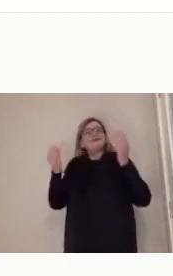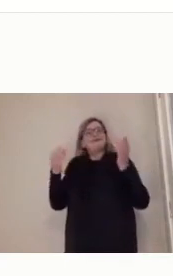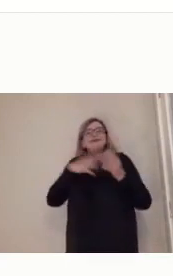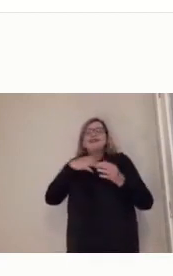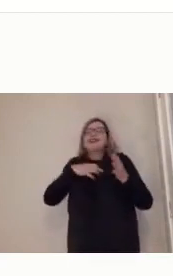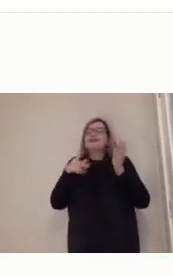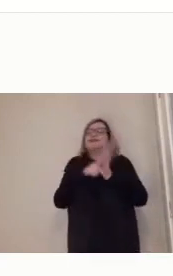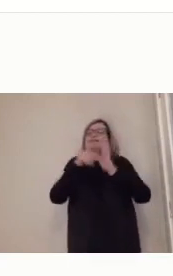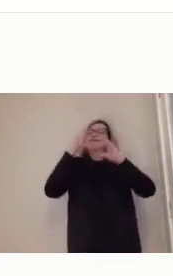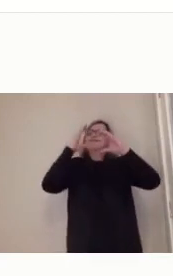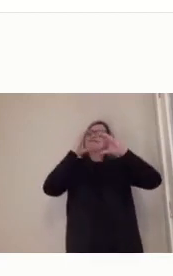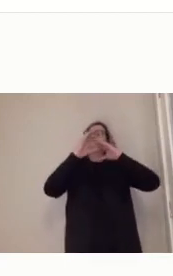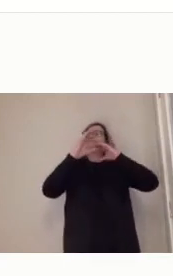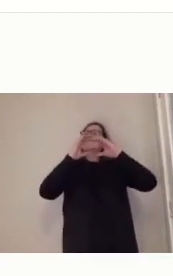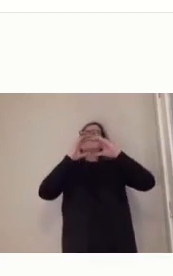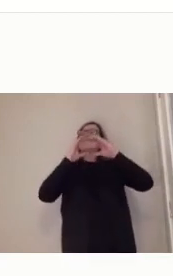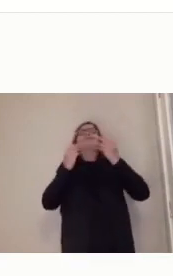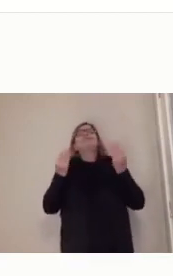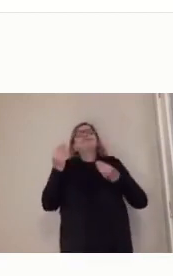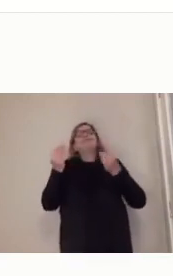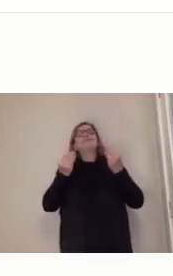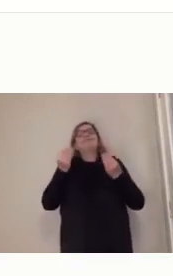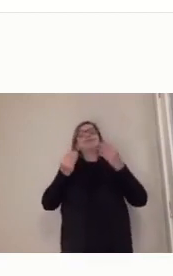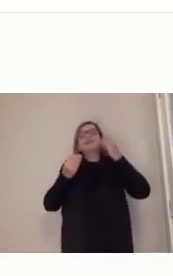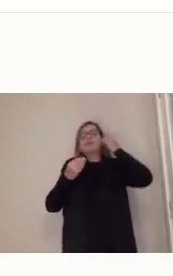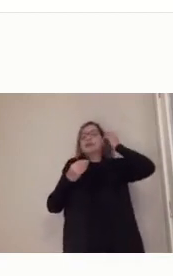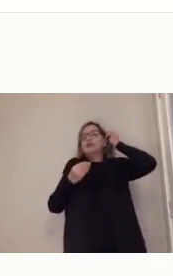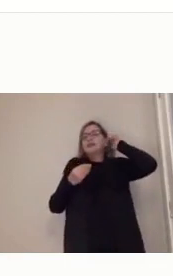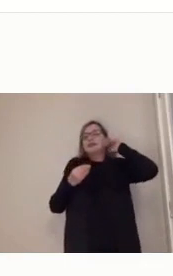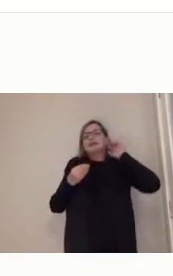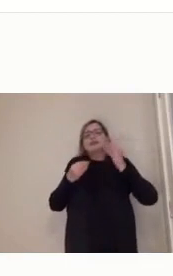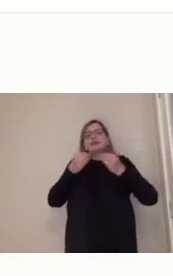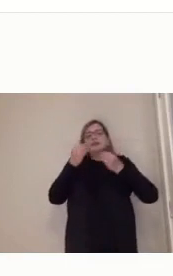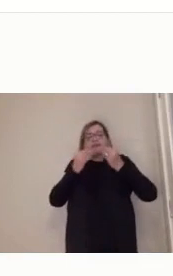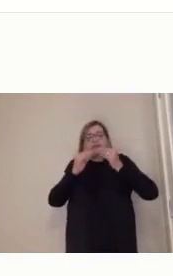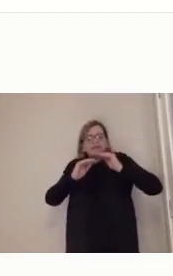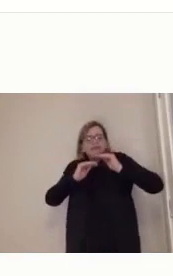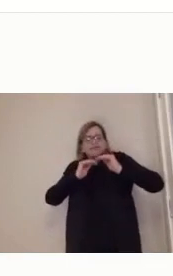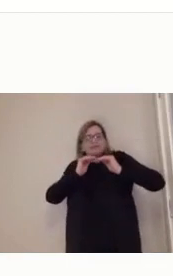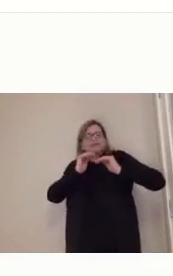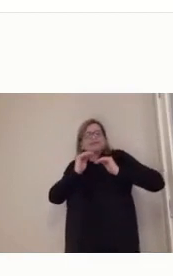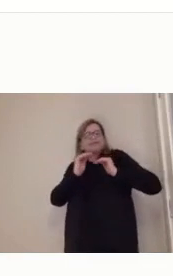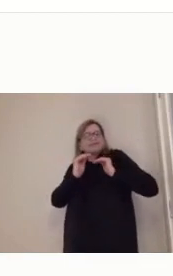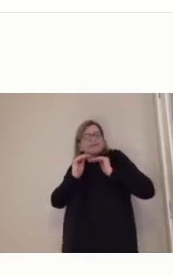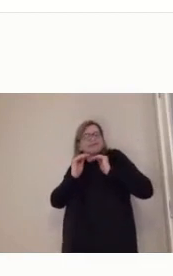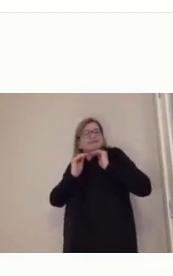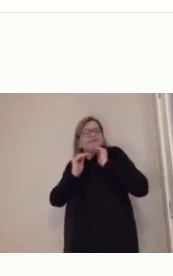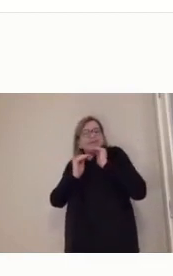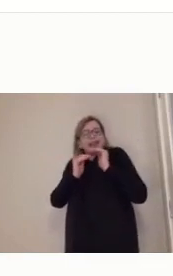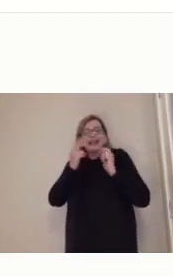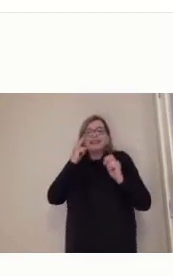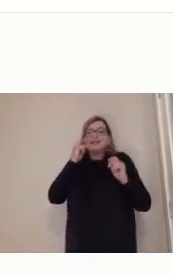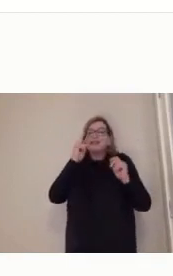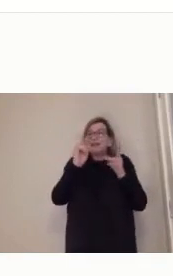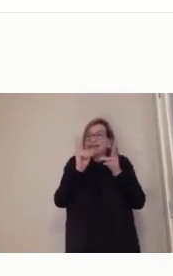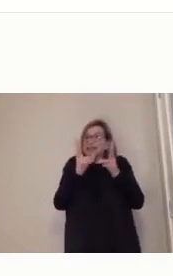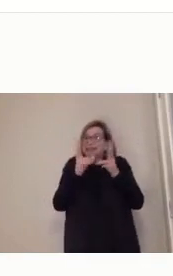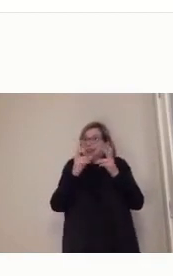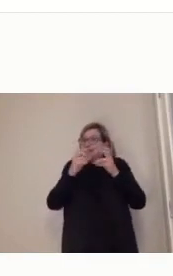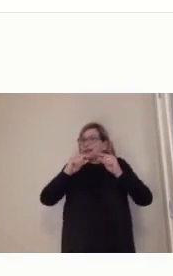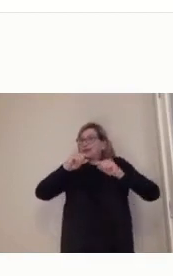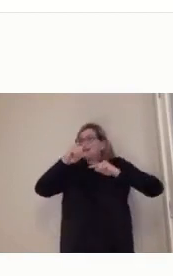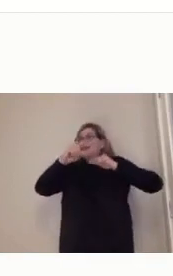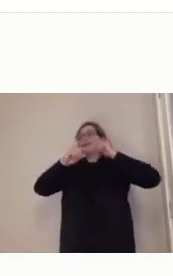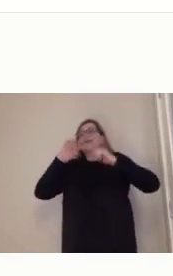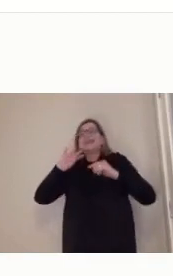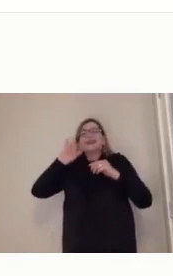avançam sistematicamente nesse mundo globalizado também, tá? Então, feito isso, eu